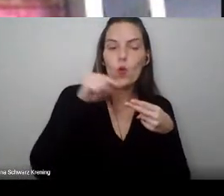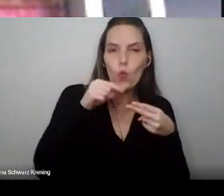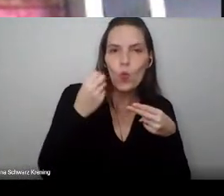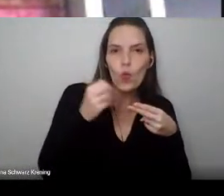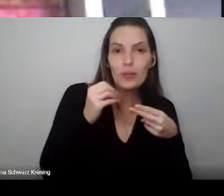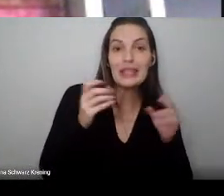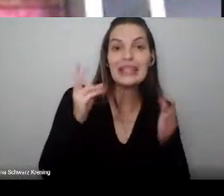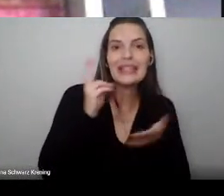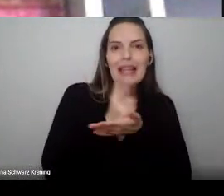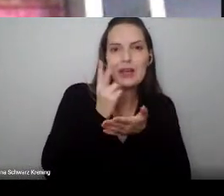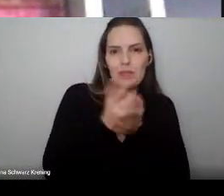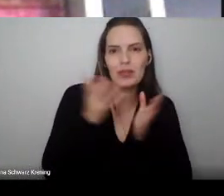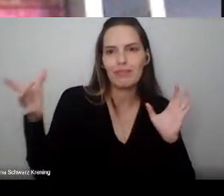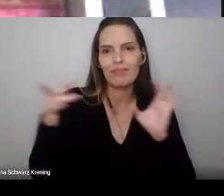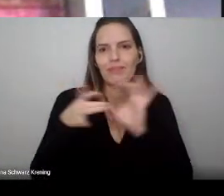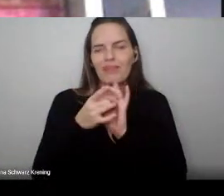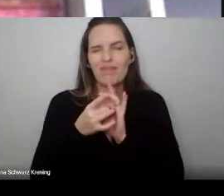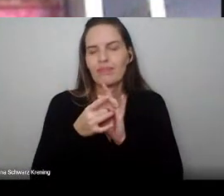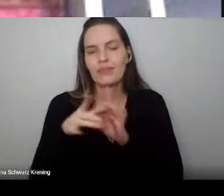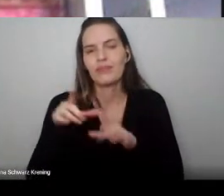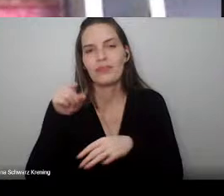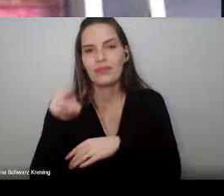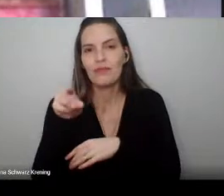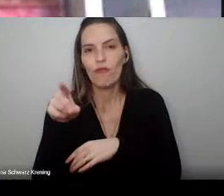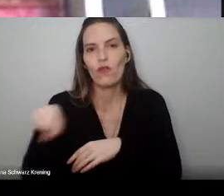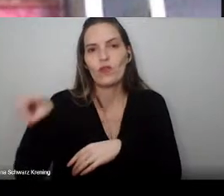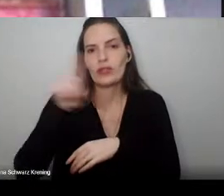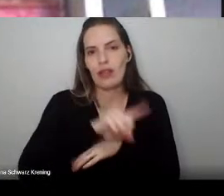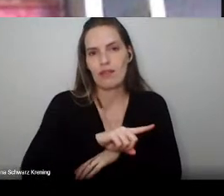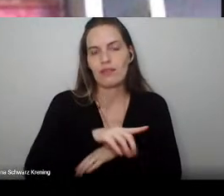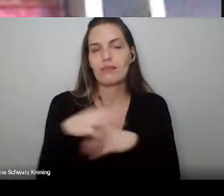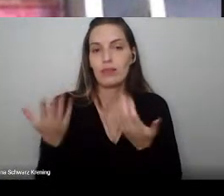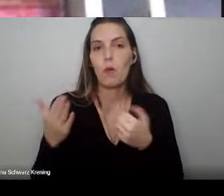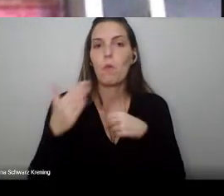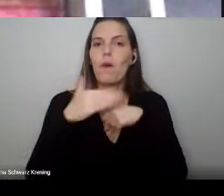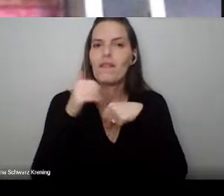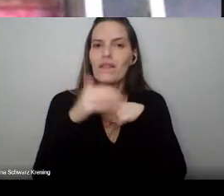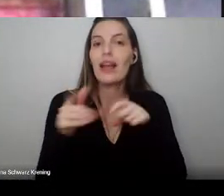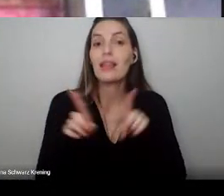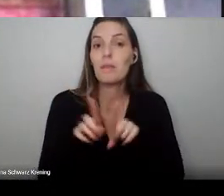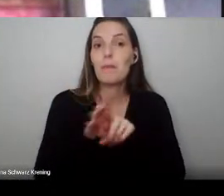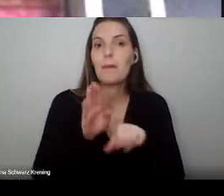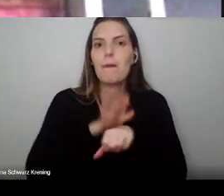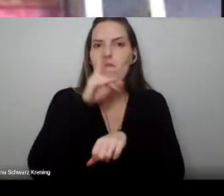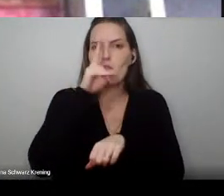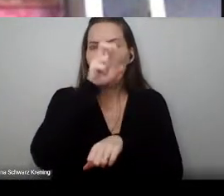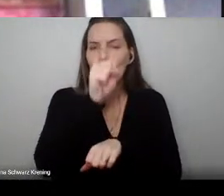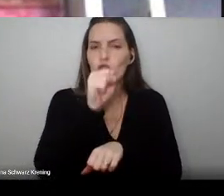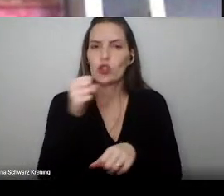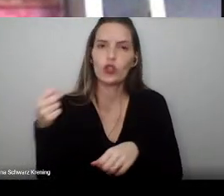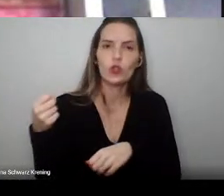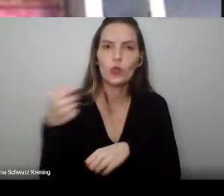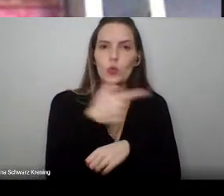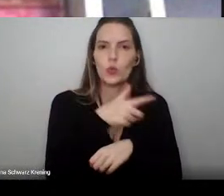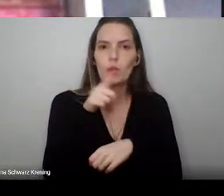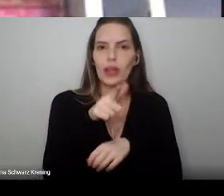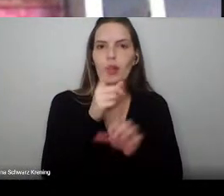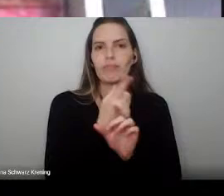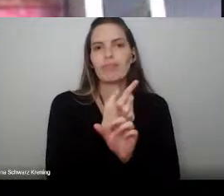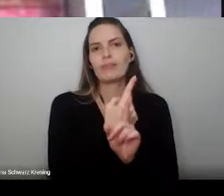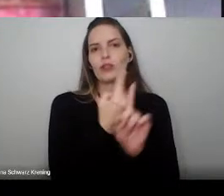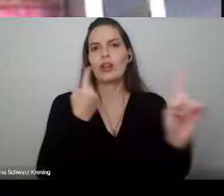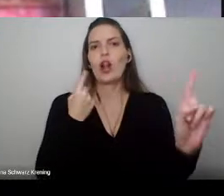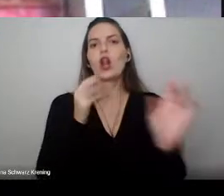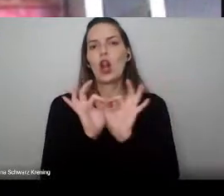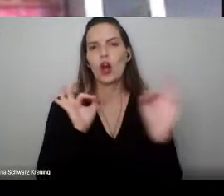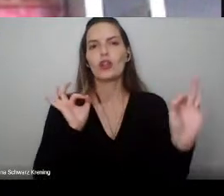localização, e o afeto também transcende essa presença física. É possível a gente se sentir conectado mesmo sem estar